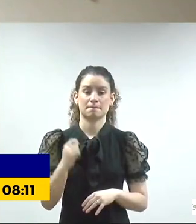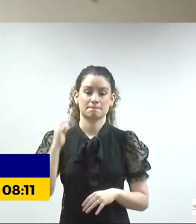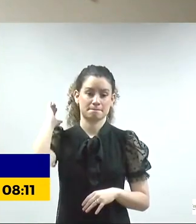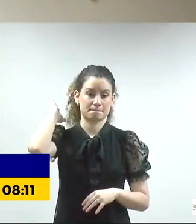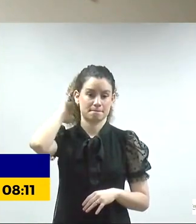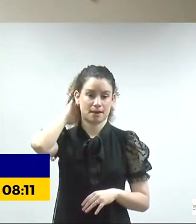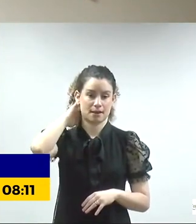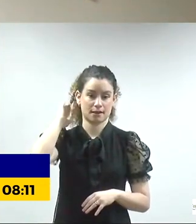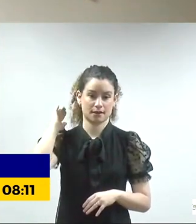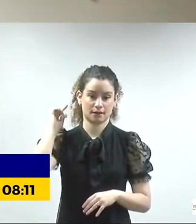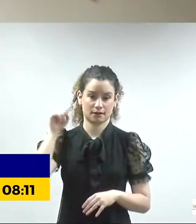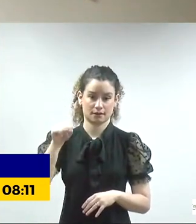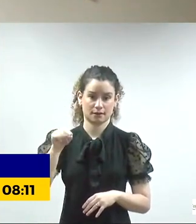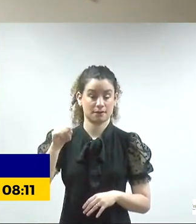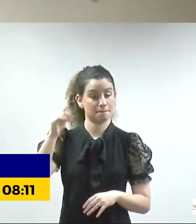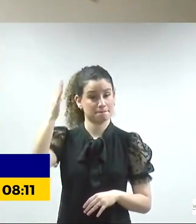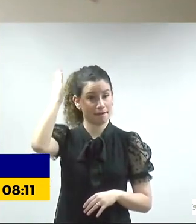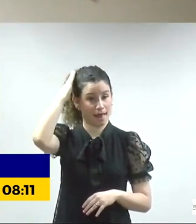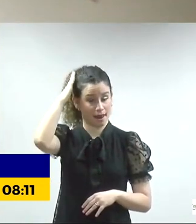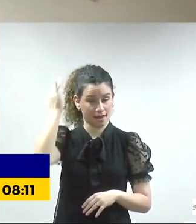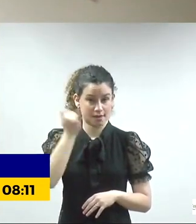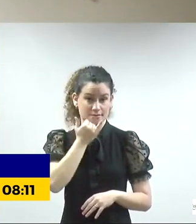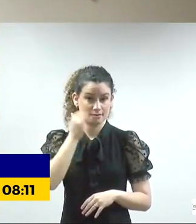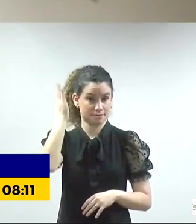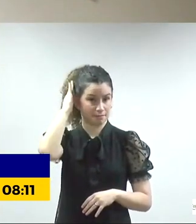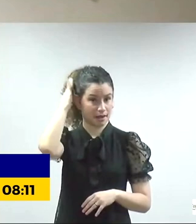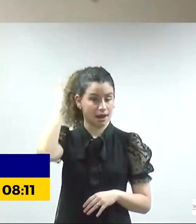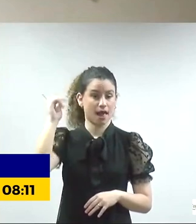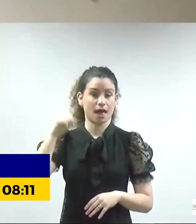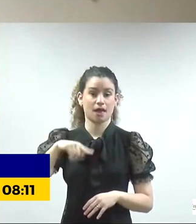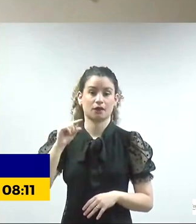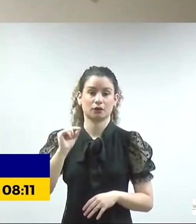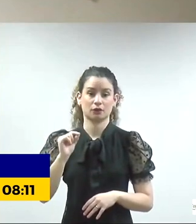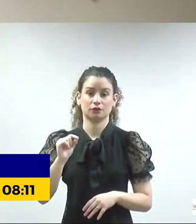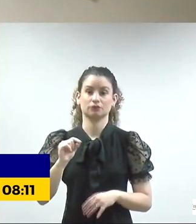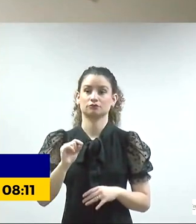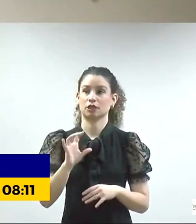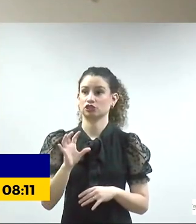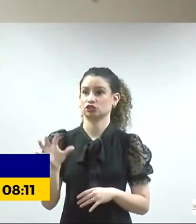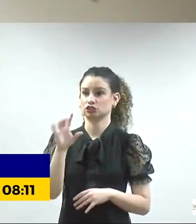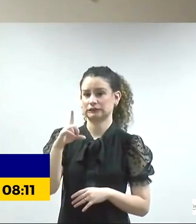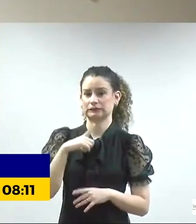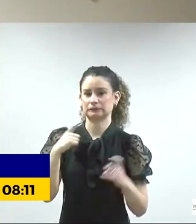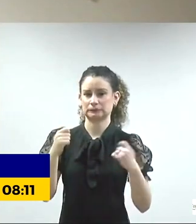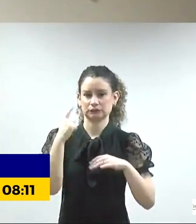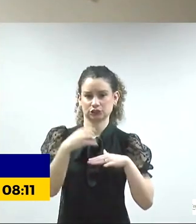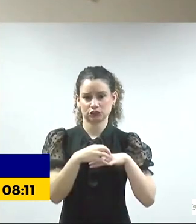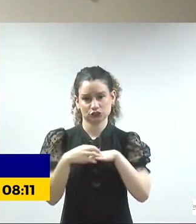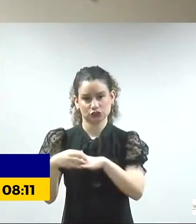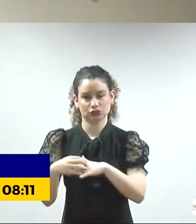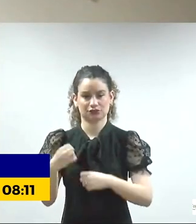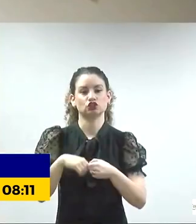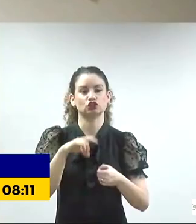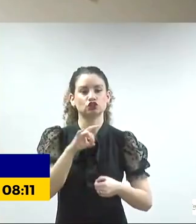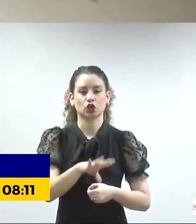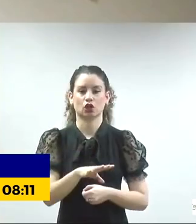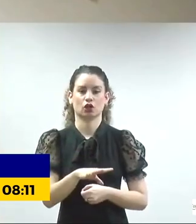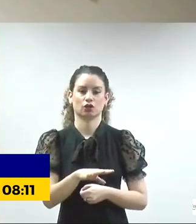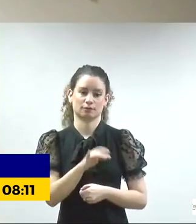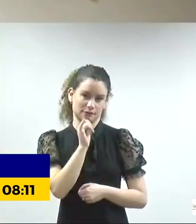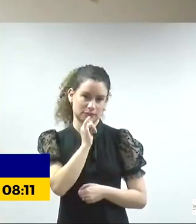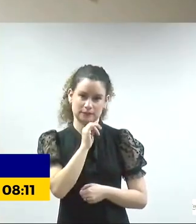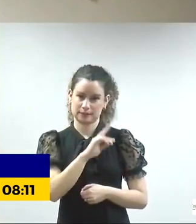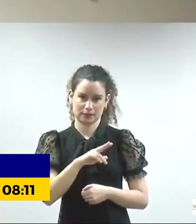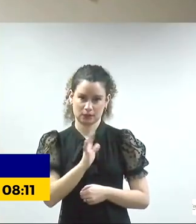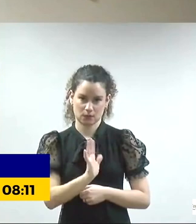regiões que têm muita dificuldade de locomoção, precisam de carros específicos. E isso